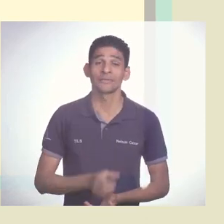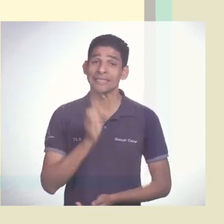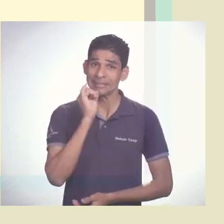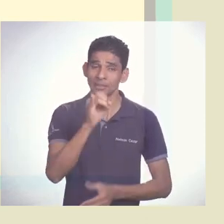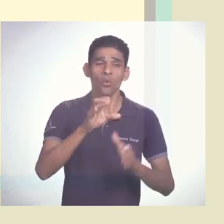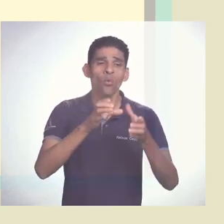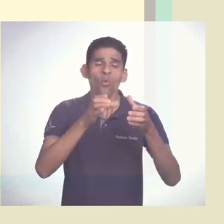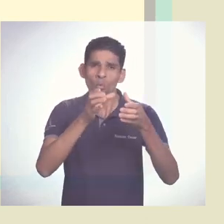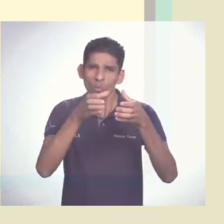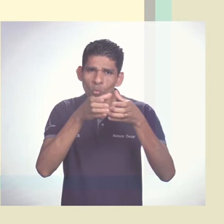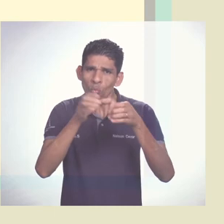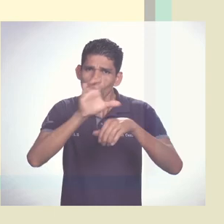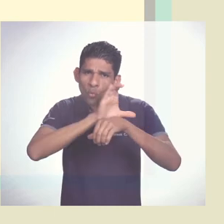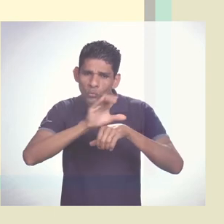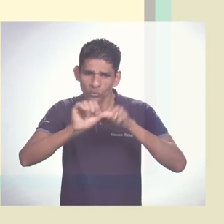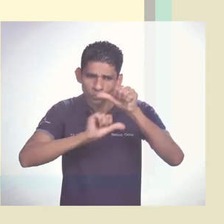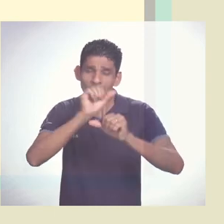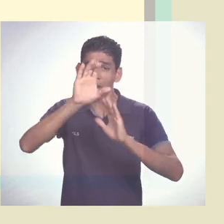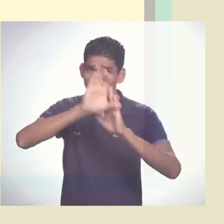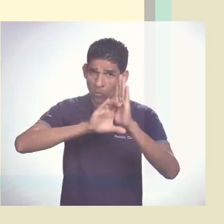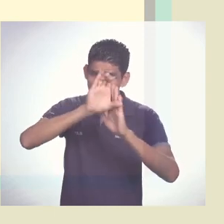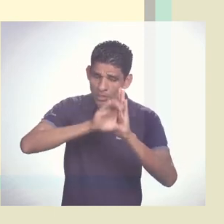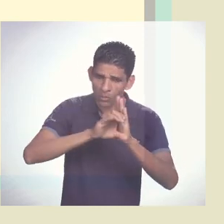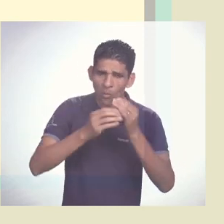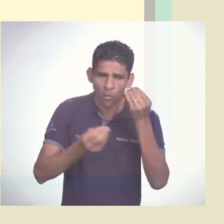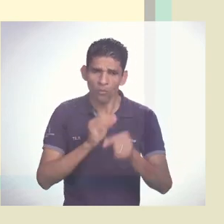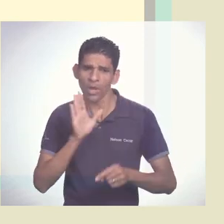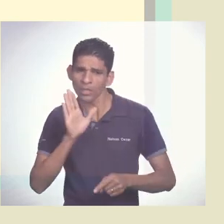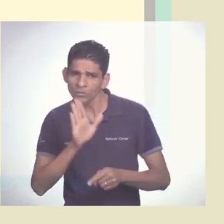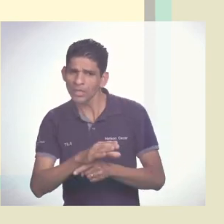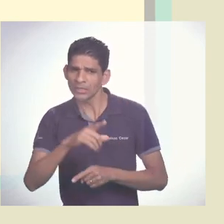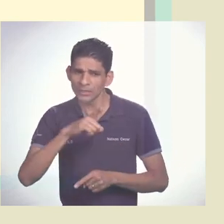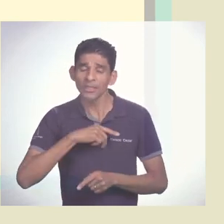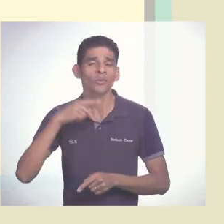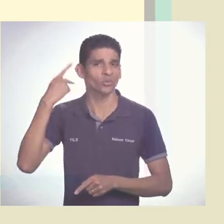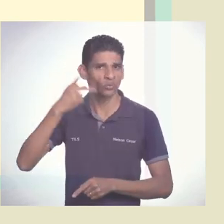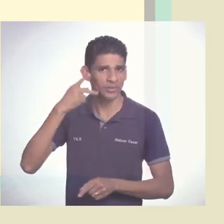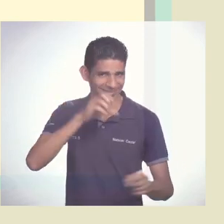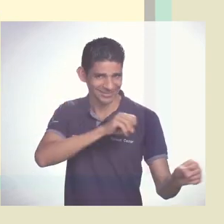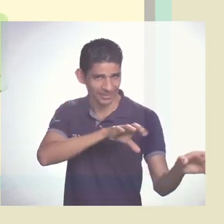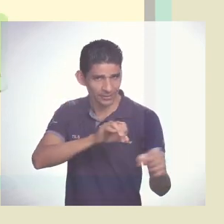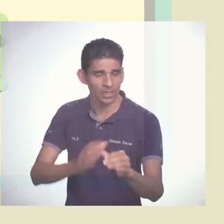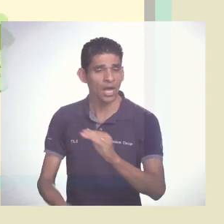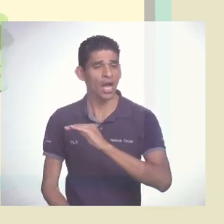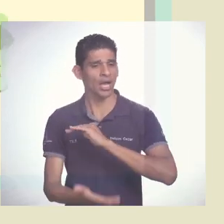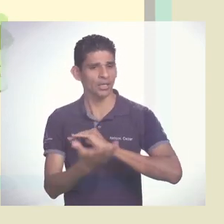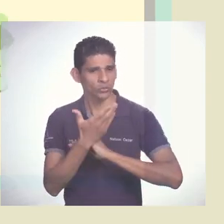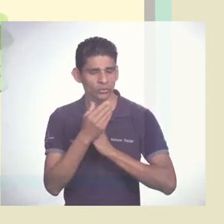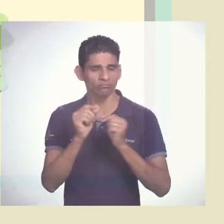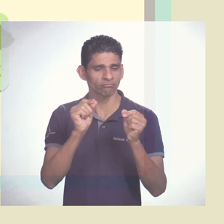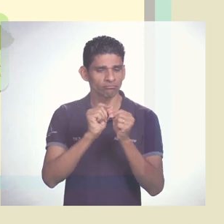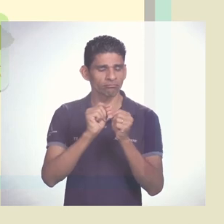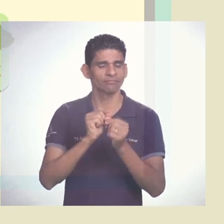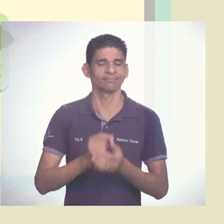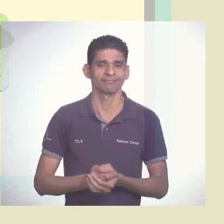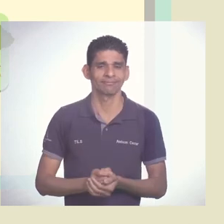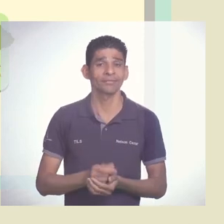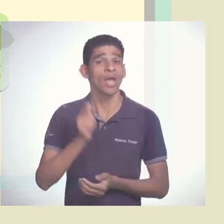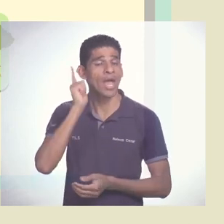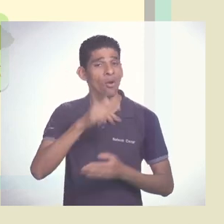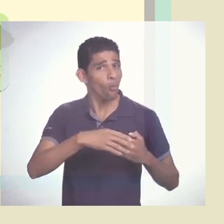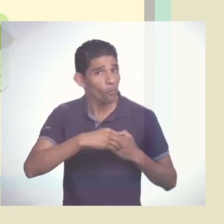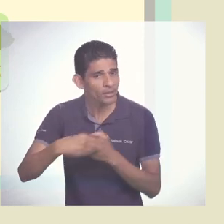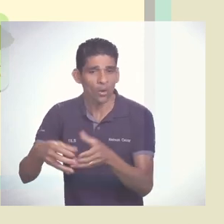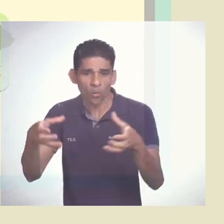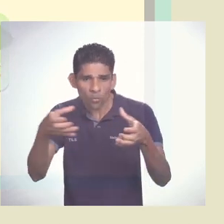Políticas de Ensino serão utilizadas para orientar os envolvidos sobre quais aspectos devem ser considerados no processo de